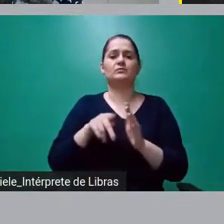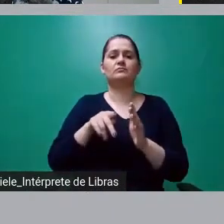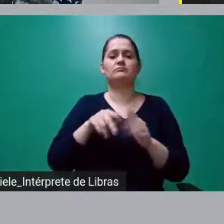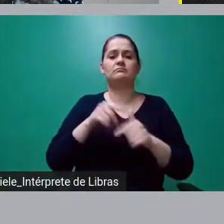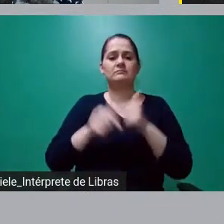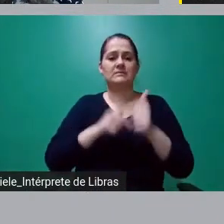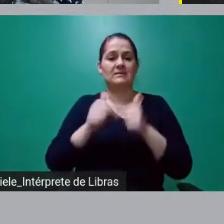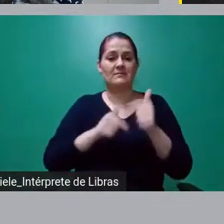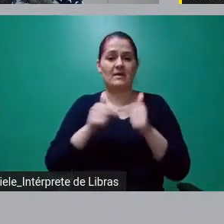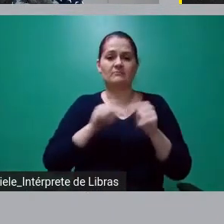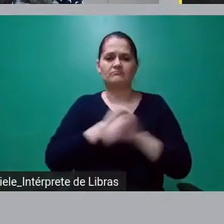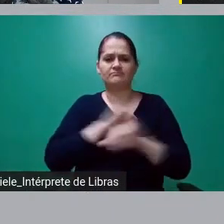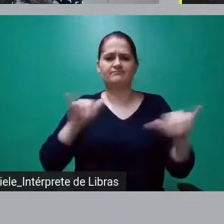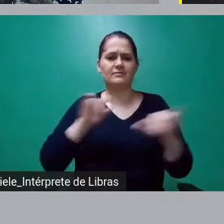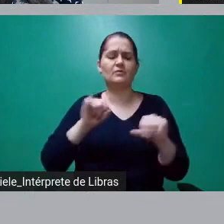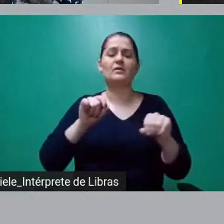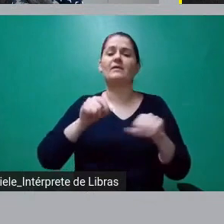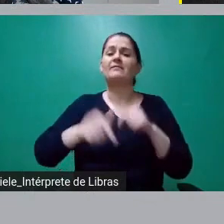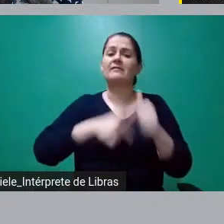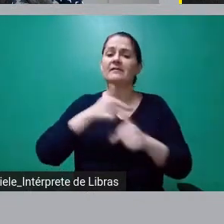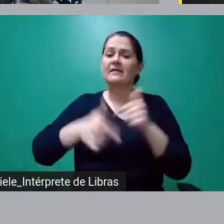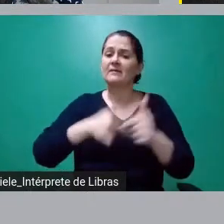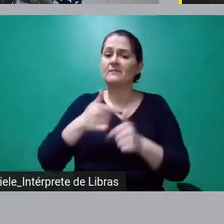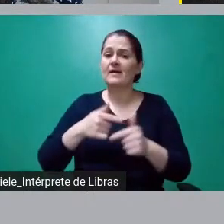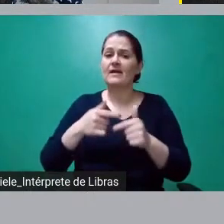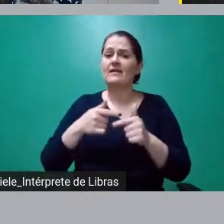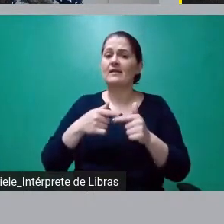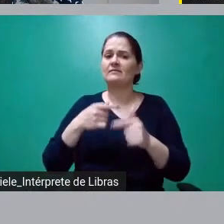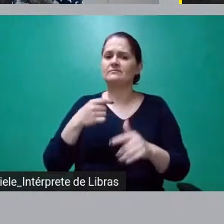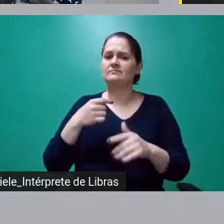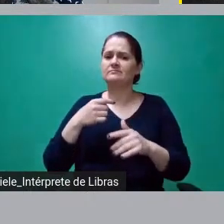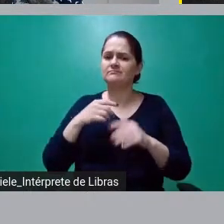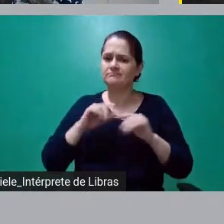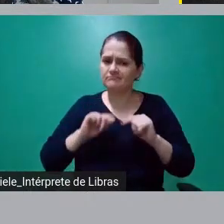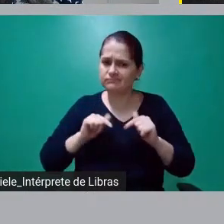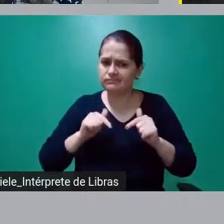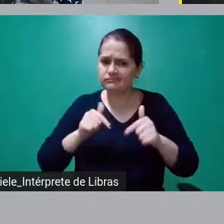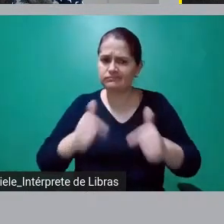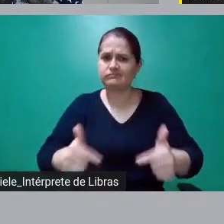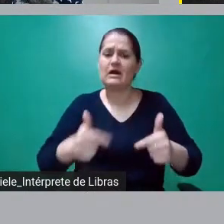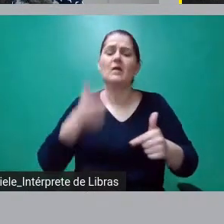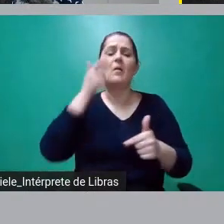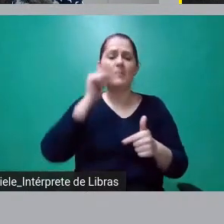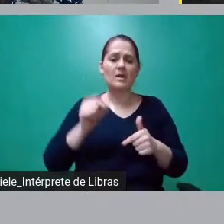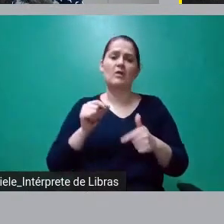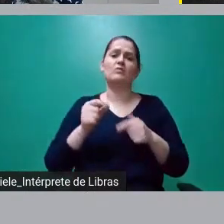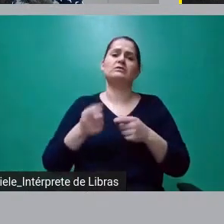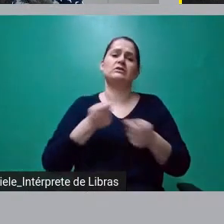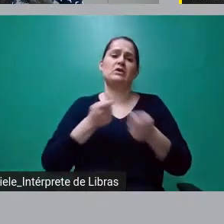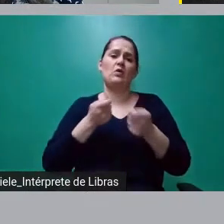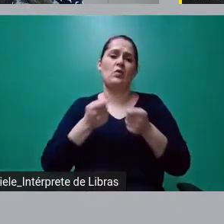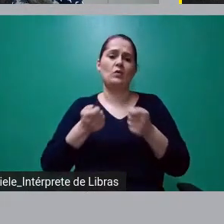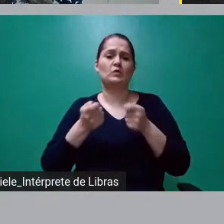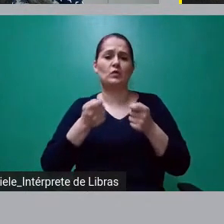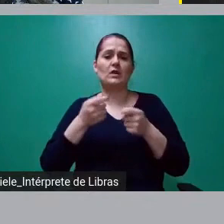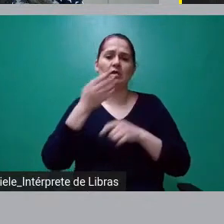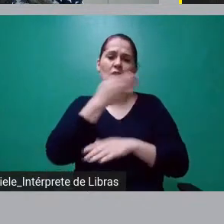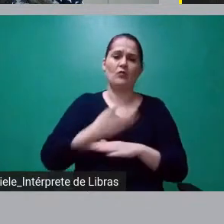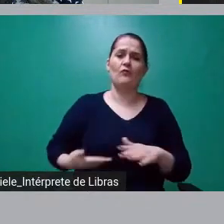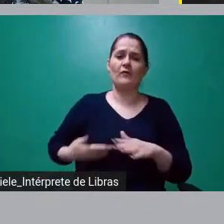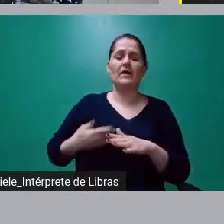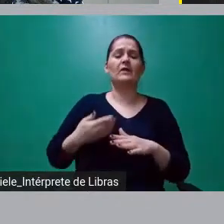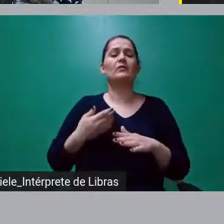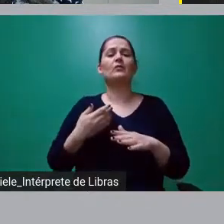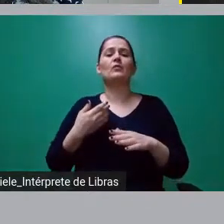trabalhamos duro para neutralizar a espiral do silêncio com a qual o Estado e o governo tentam calar quem diverge do pensamento dominante.